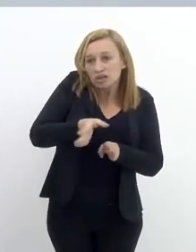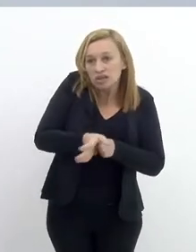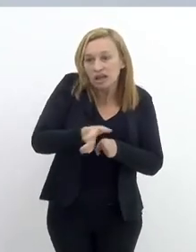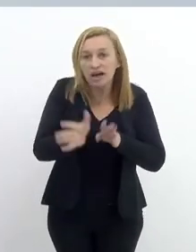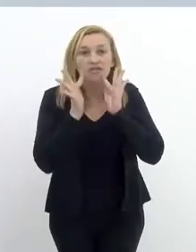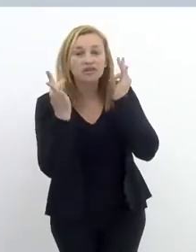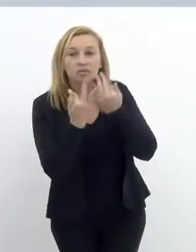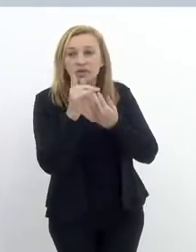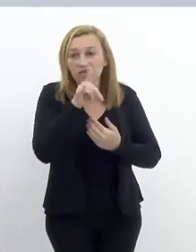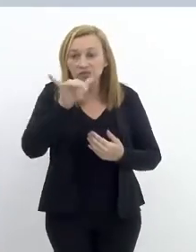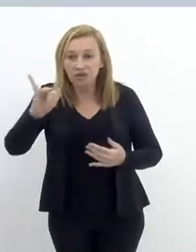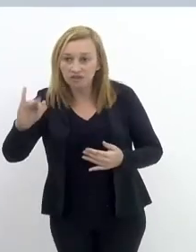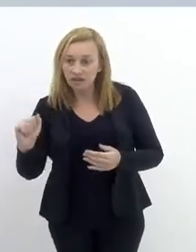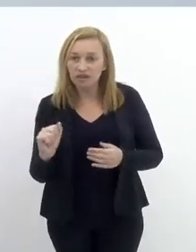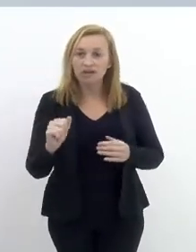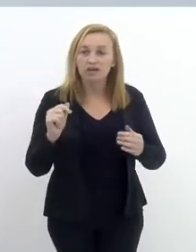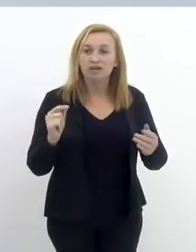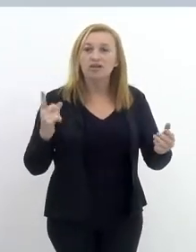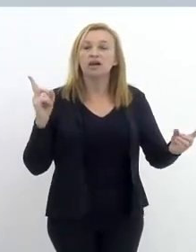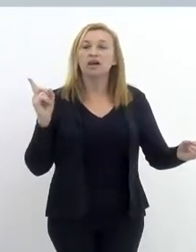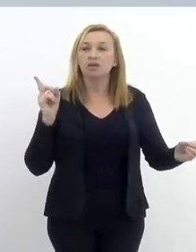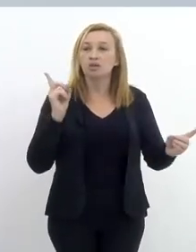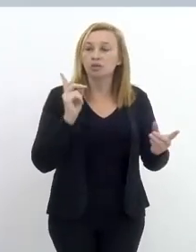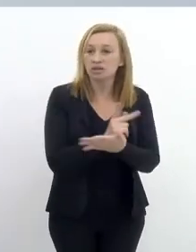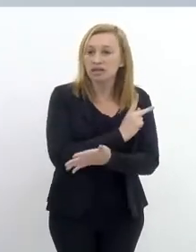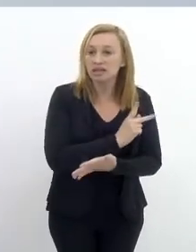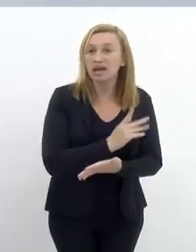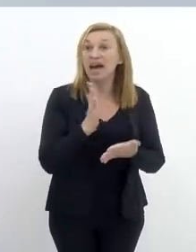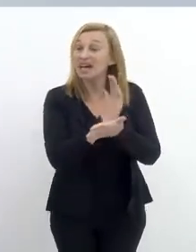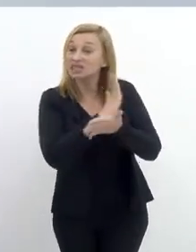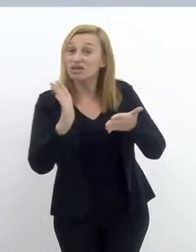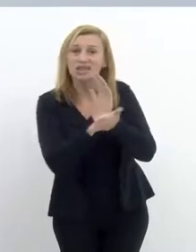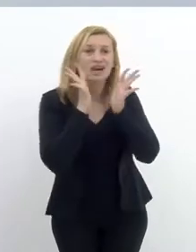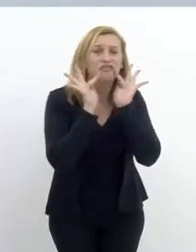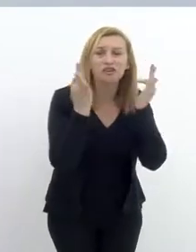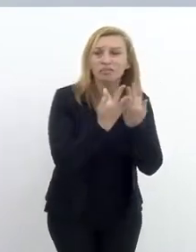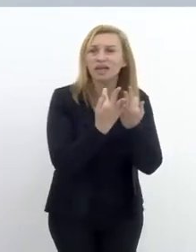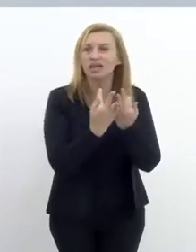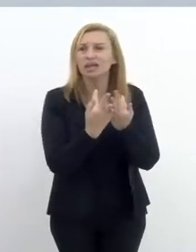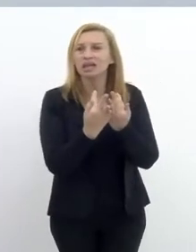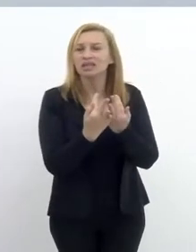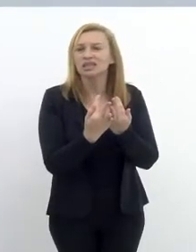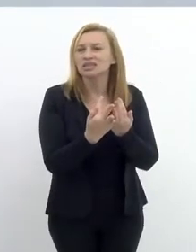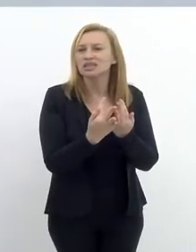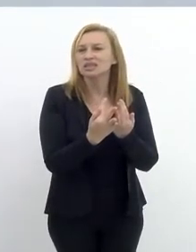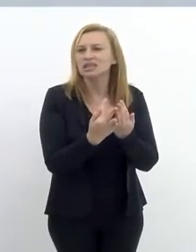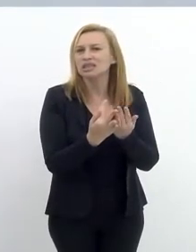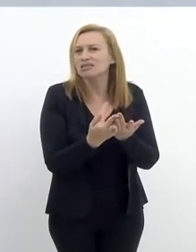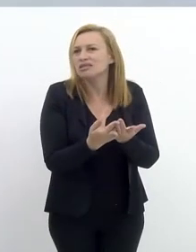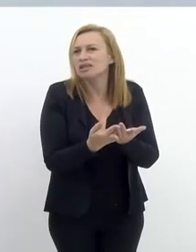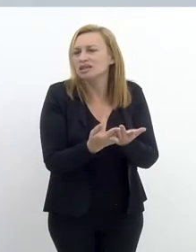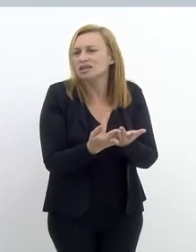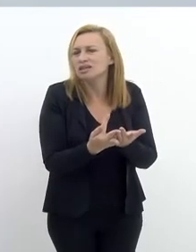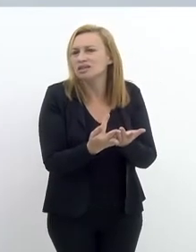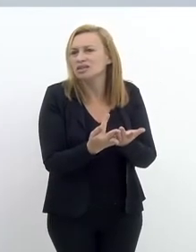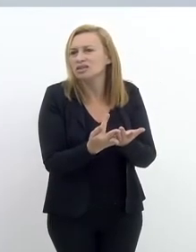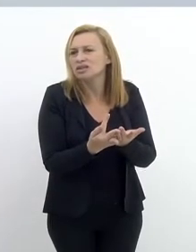contato com a FIA vai acontecer. Por quê? Porque, muitas vezes, a família passa ali por uma certa